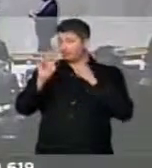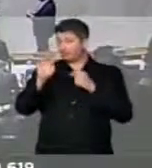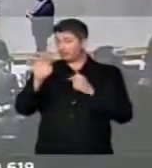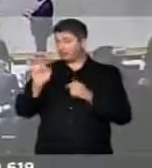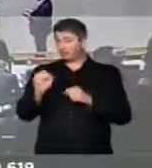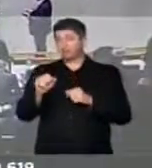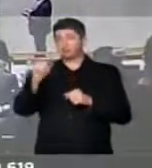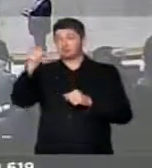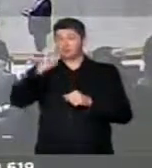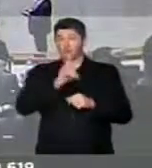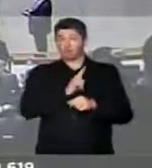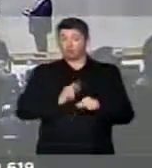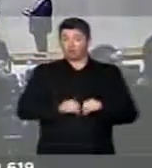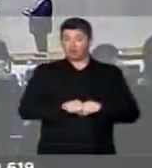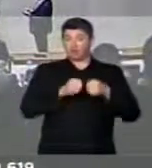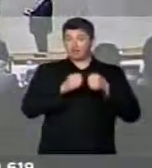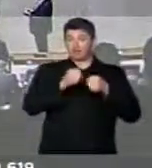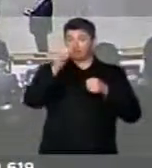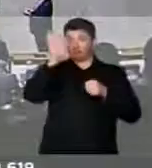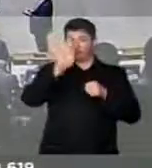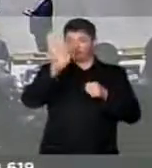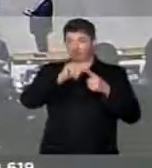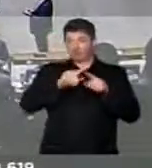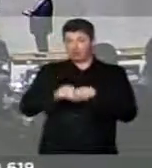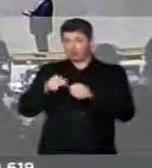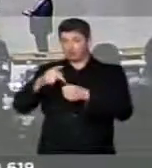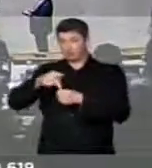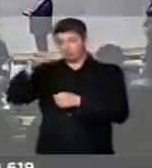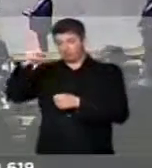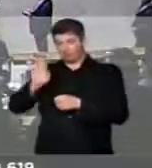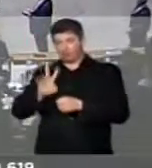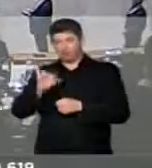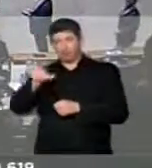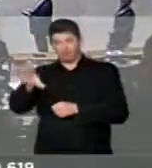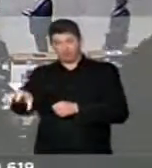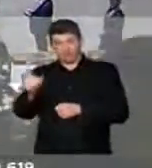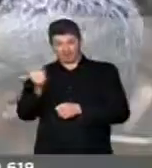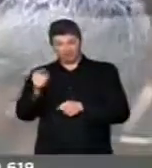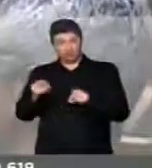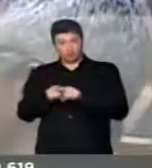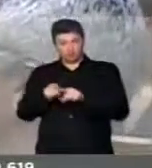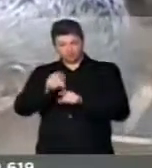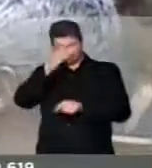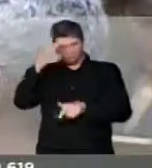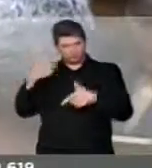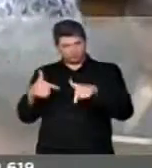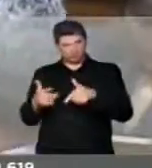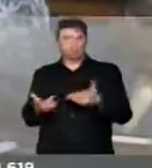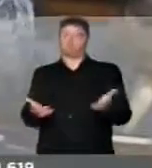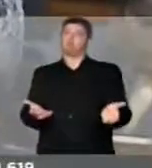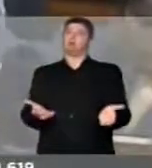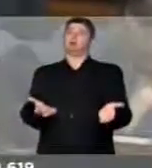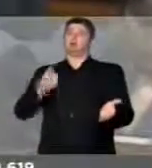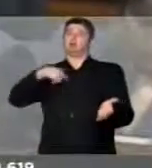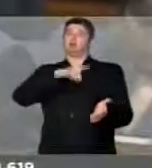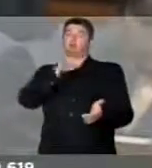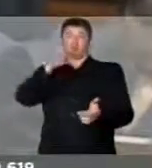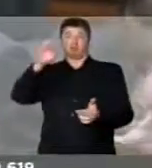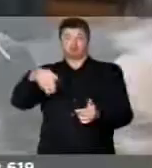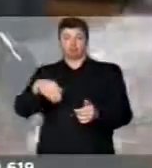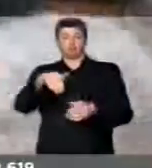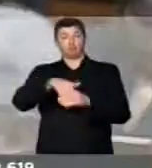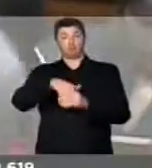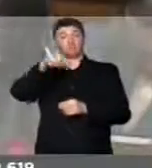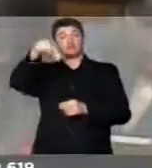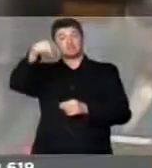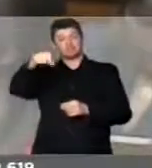quebrou a União, já quebrou a Petrobras, vai enfiar a mão no bolso dos trabalhadores, por isso Democratas vota